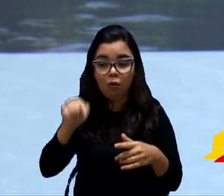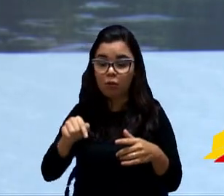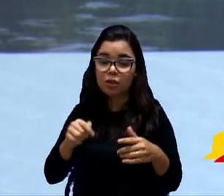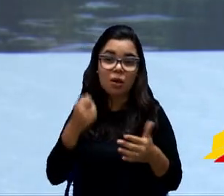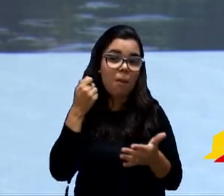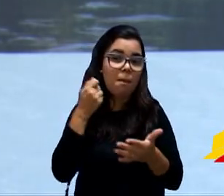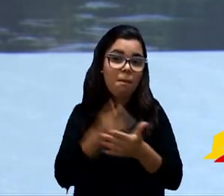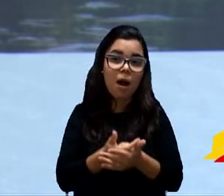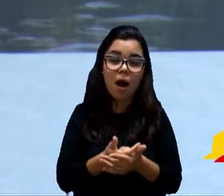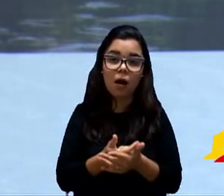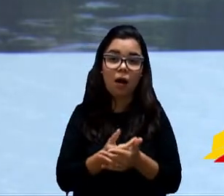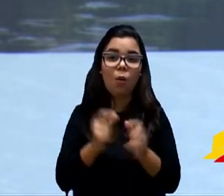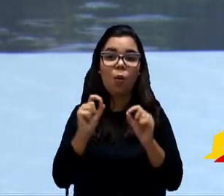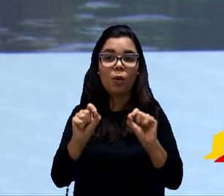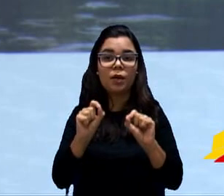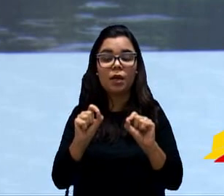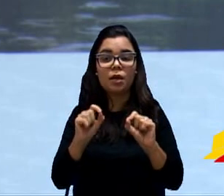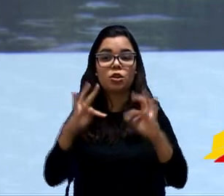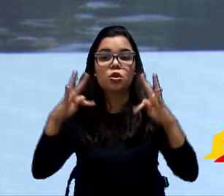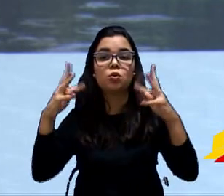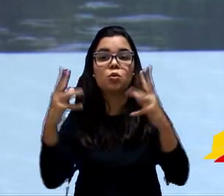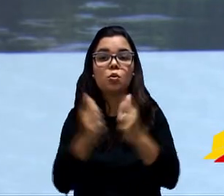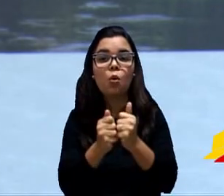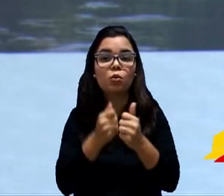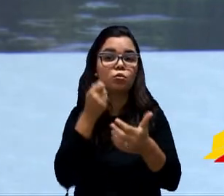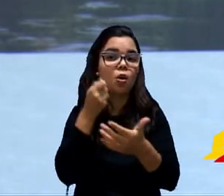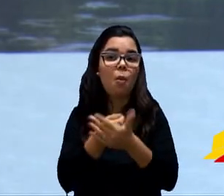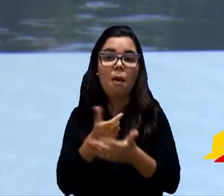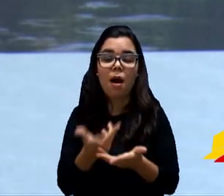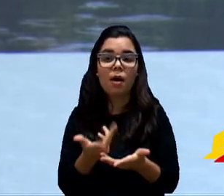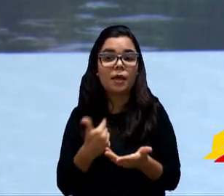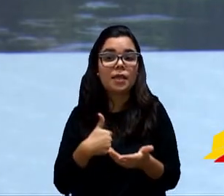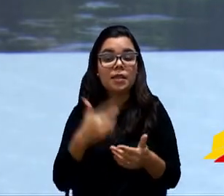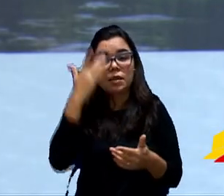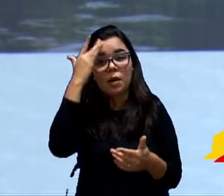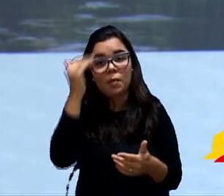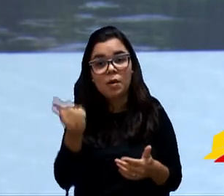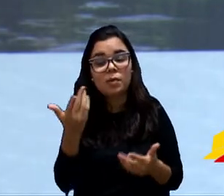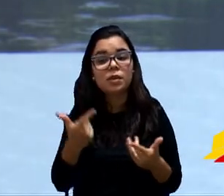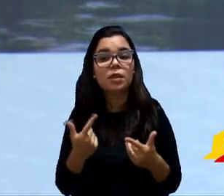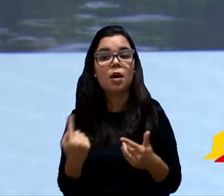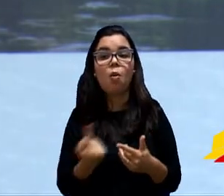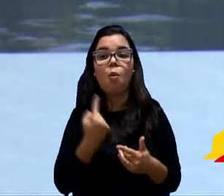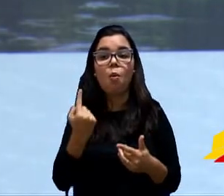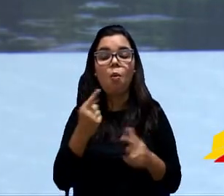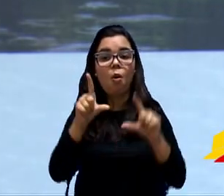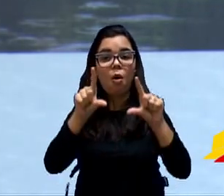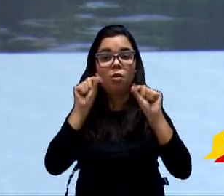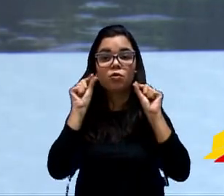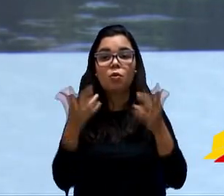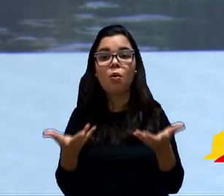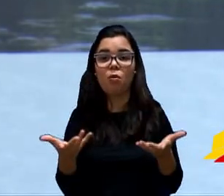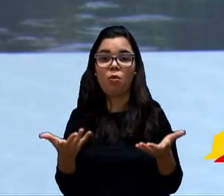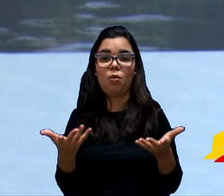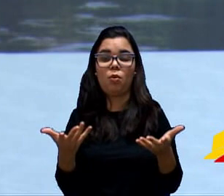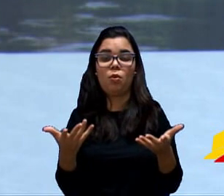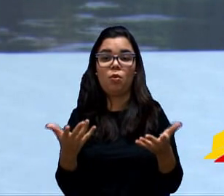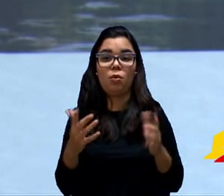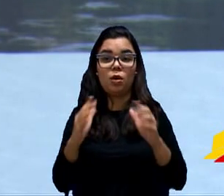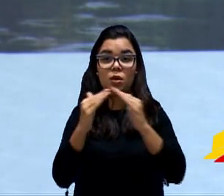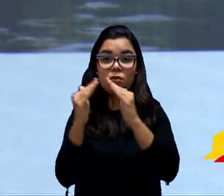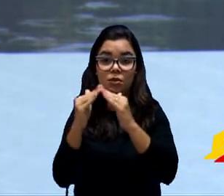coletivo. Esse que é o grande problema. E é a única alternativa. e o SAI vai fazer dentro das suas possibilidades.